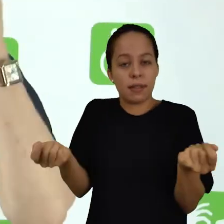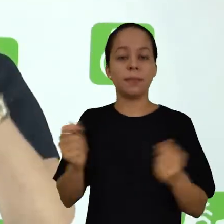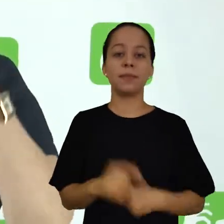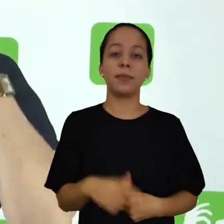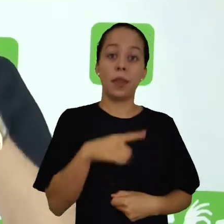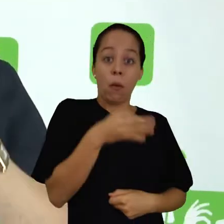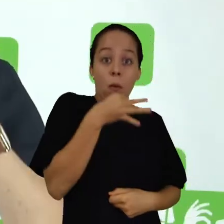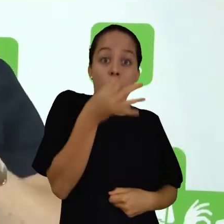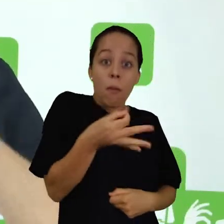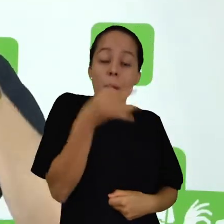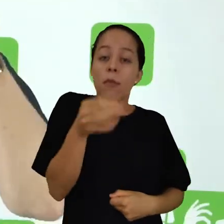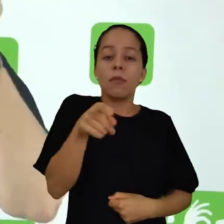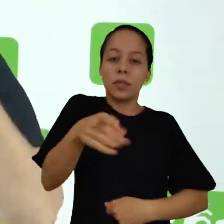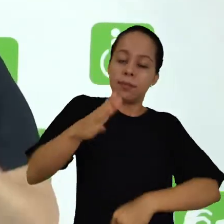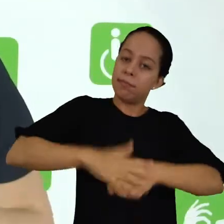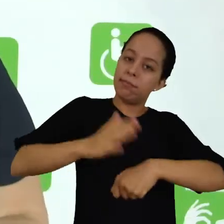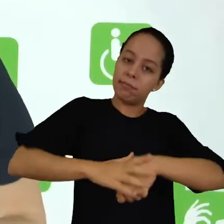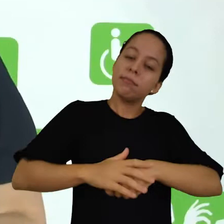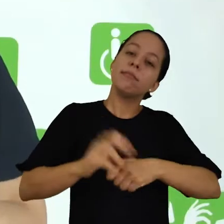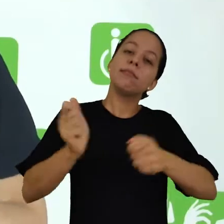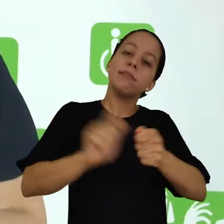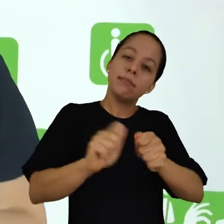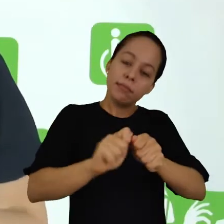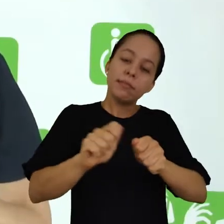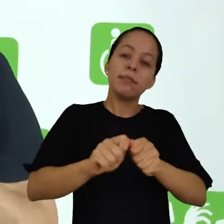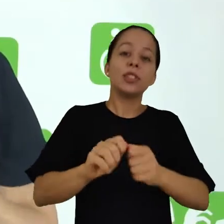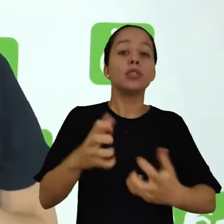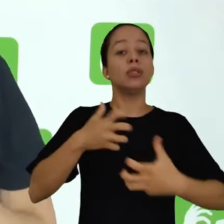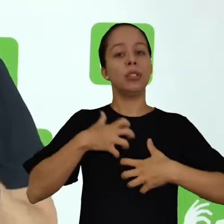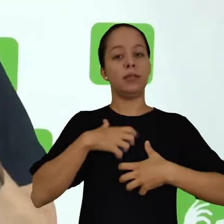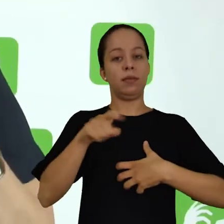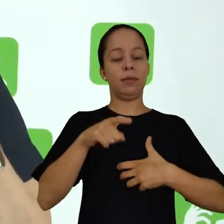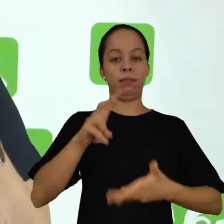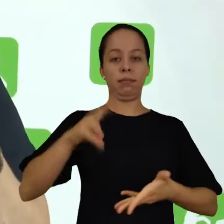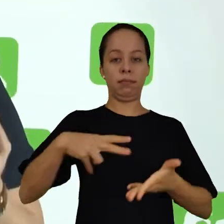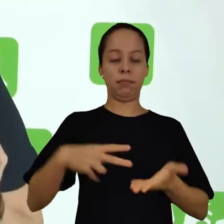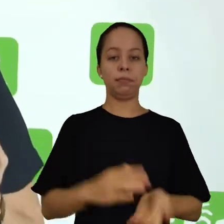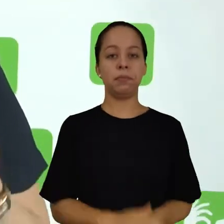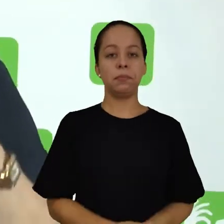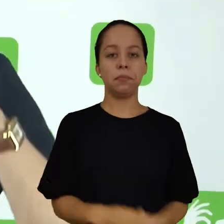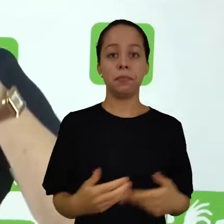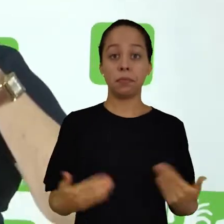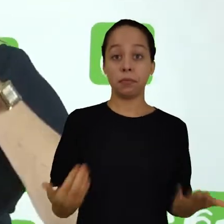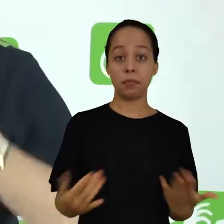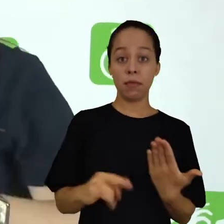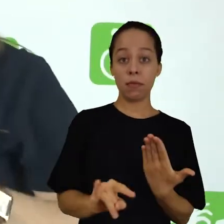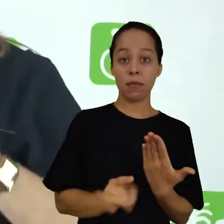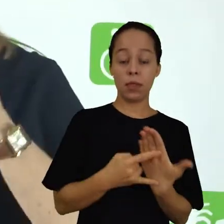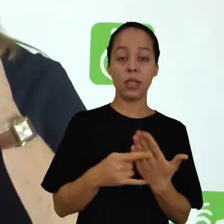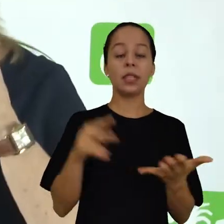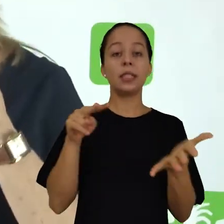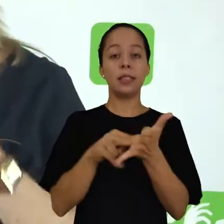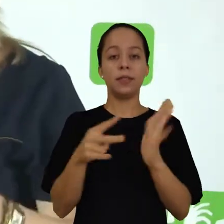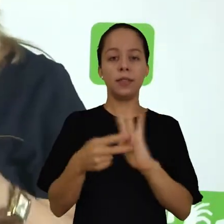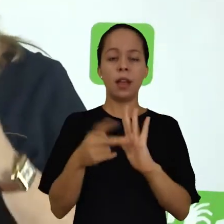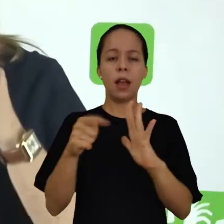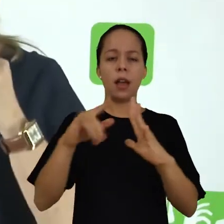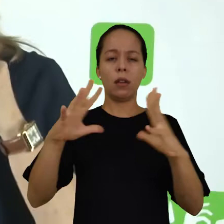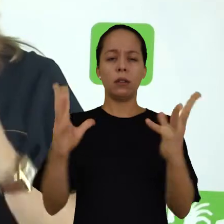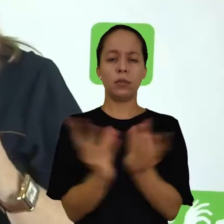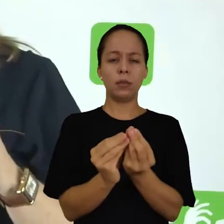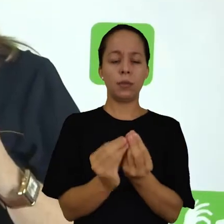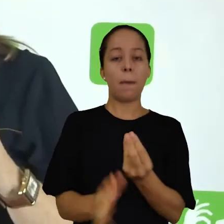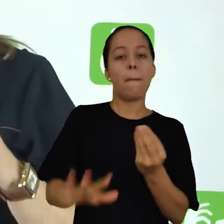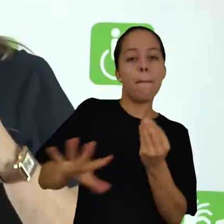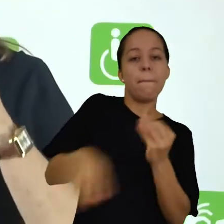essas que você faz sobre o que você leu. Então, a resenha é um resumo com juízo